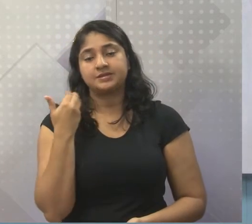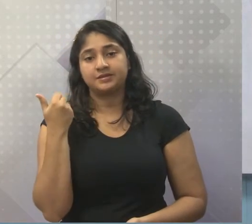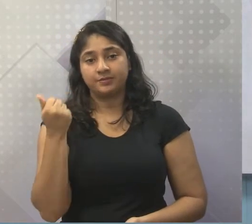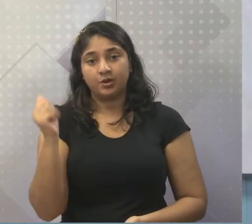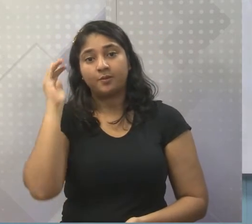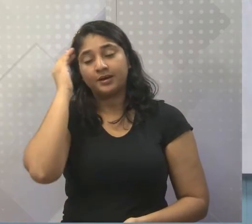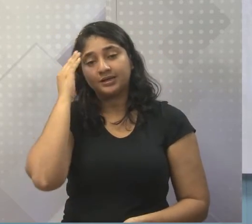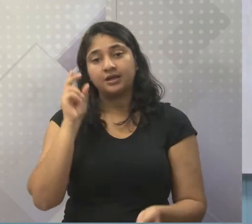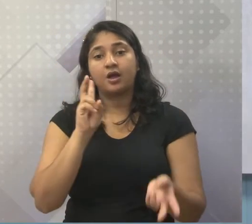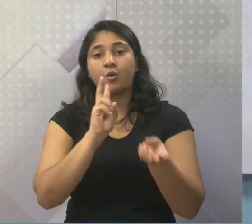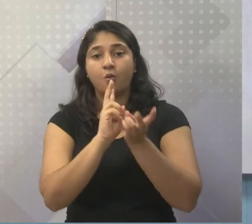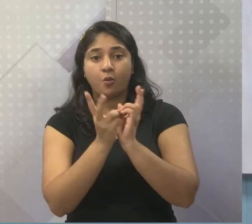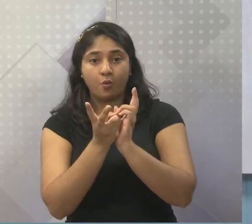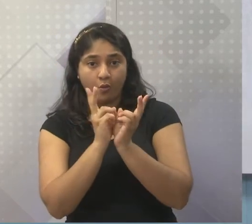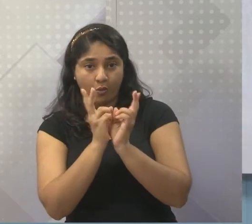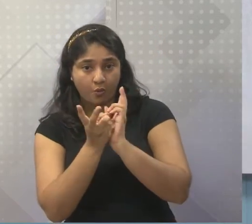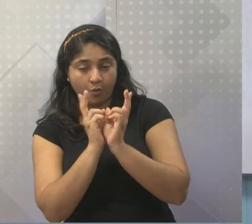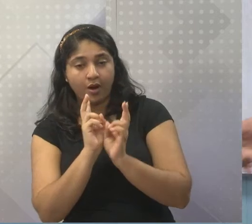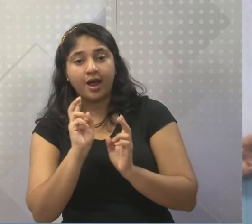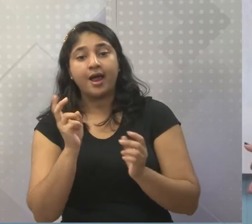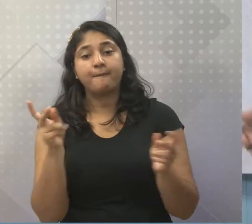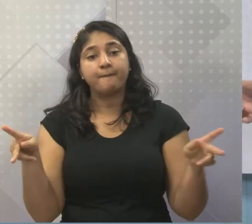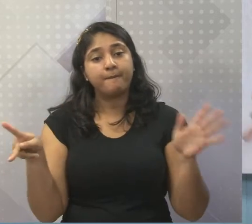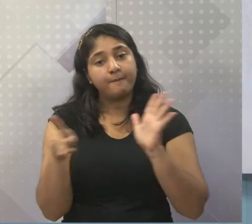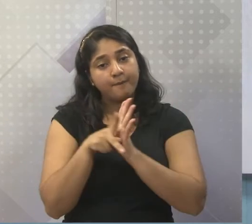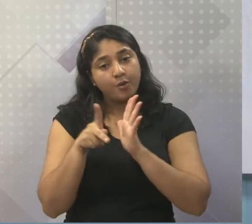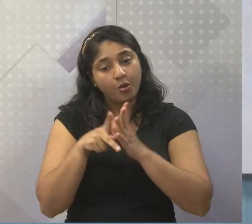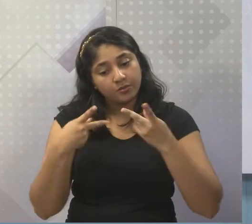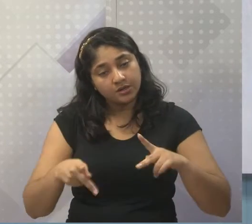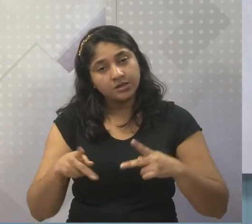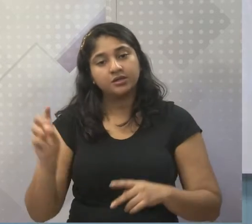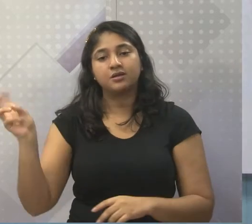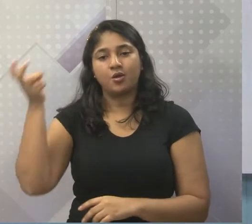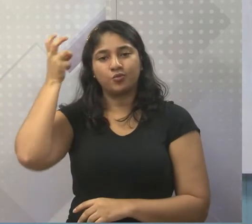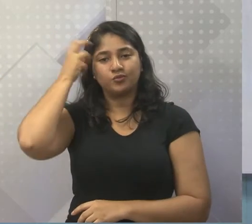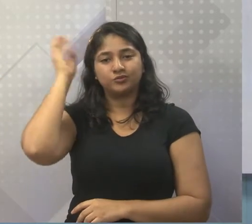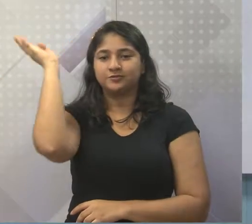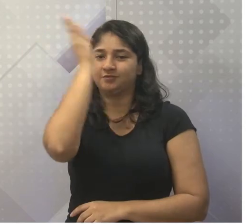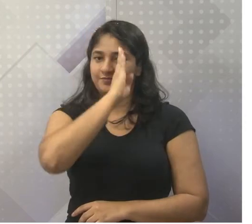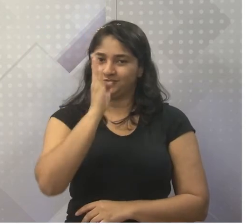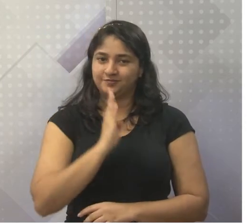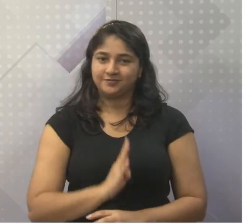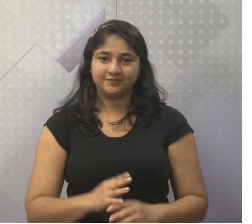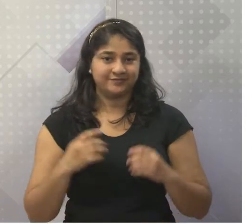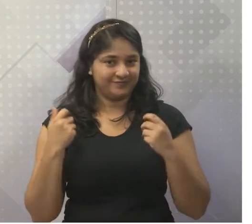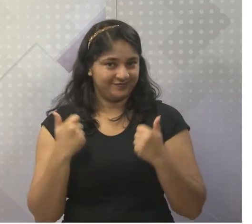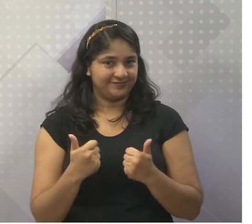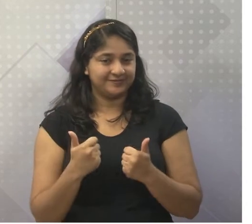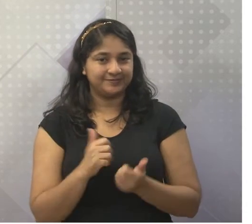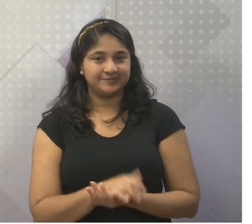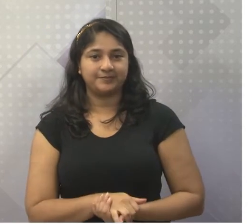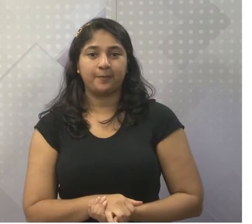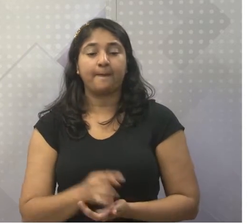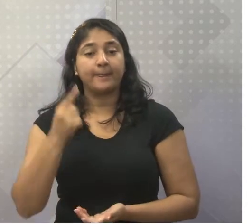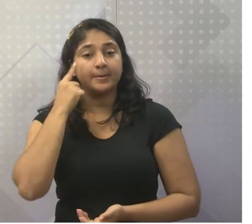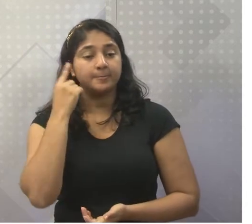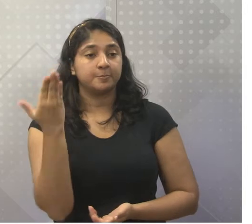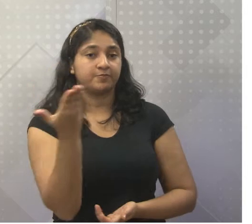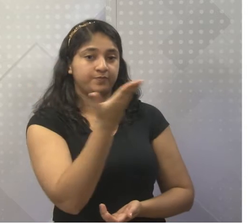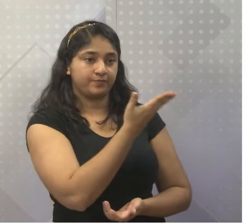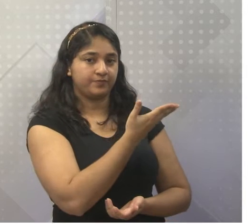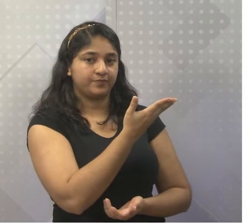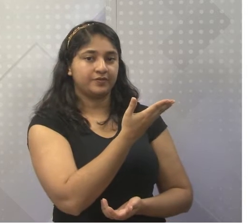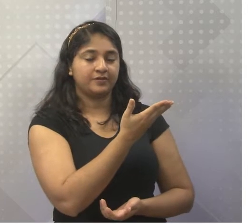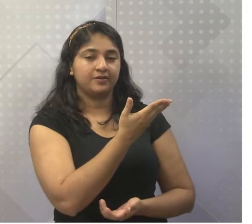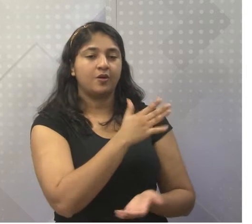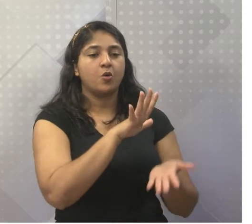entendendo que a capoeira hoje faz parte da cultura brasileira, tá bom? Então, aí tem um exemplo, uma fotografia de um samba